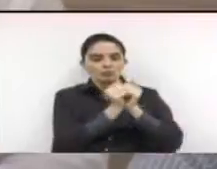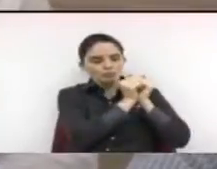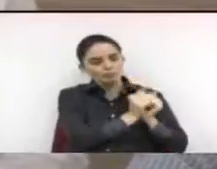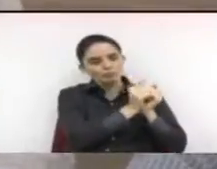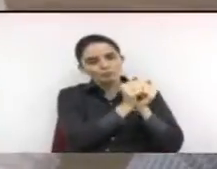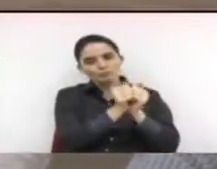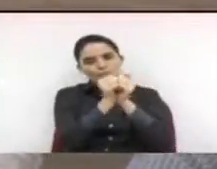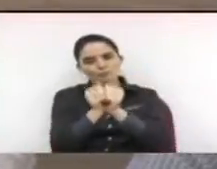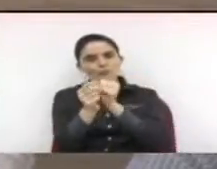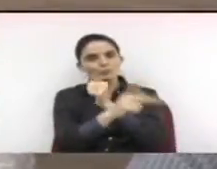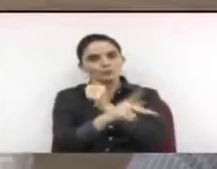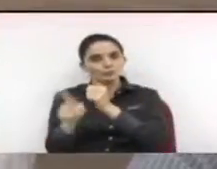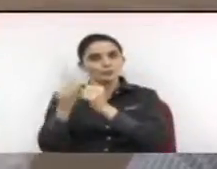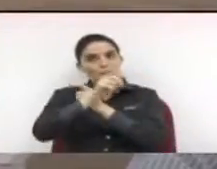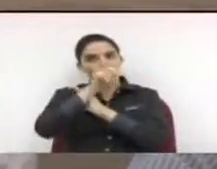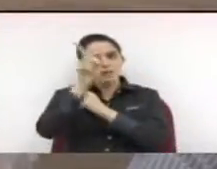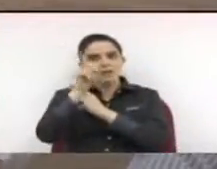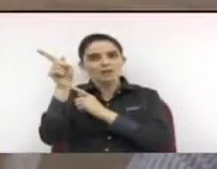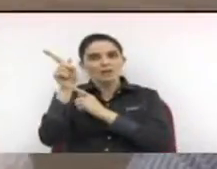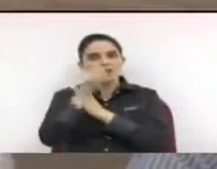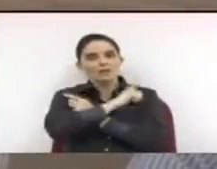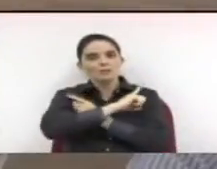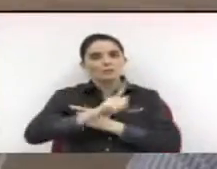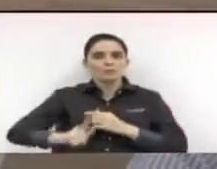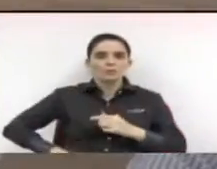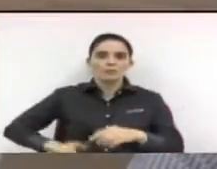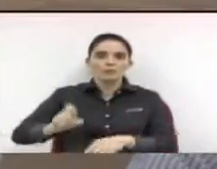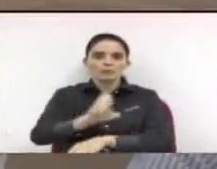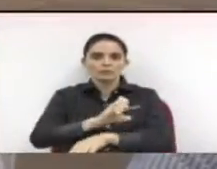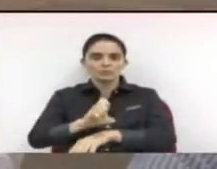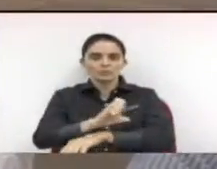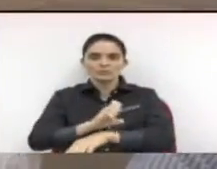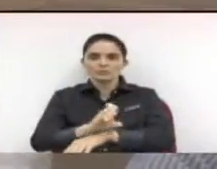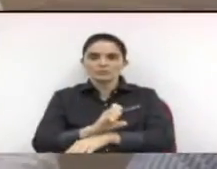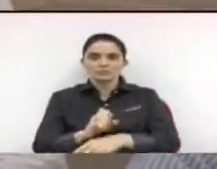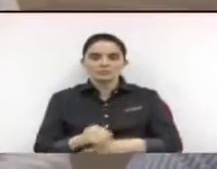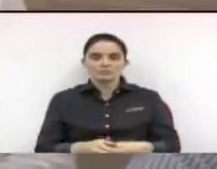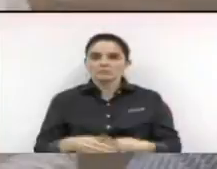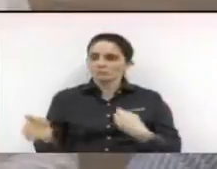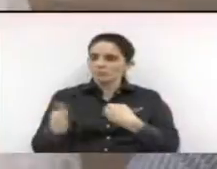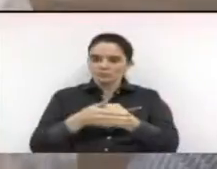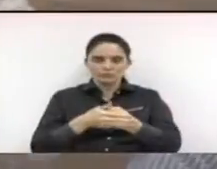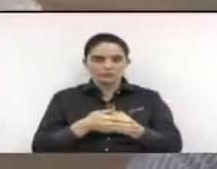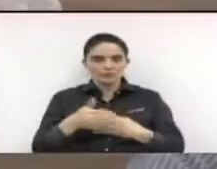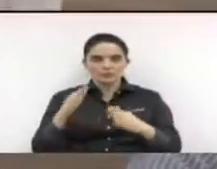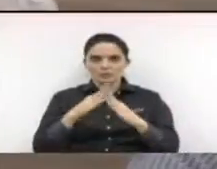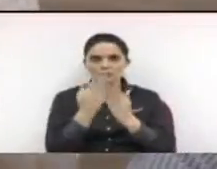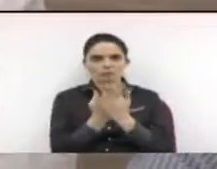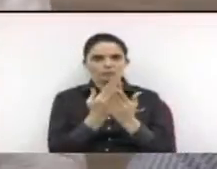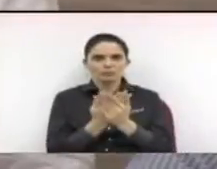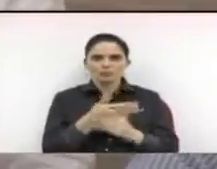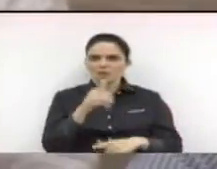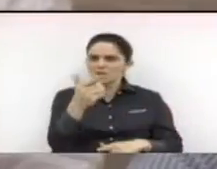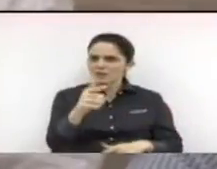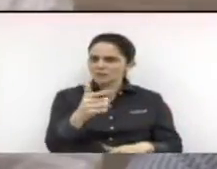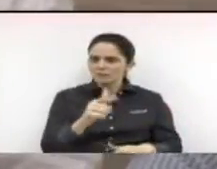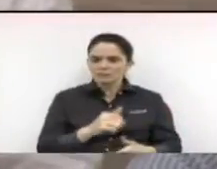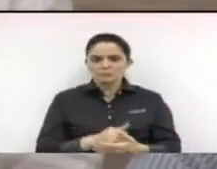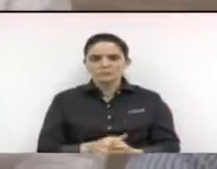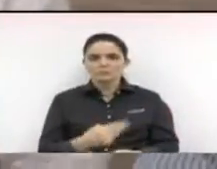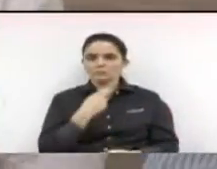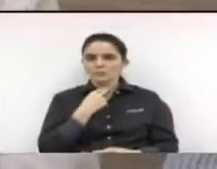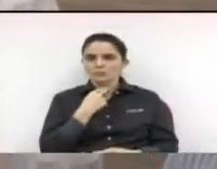cidade de Limeira até o governo estadual para que isso não aconteça não só na cidade de Limeira mas em nenhuma cidade